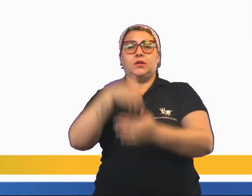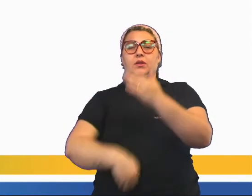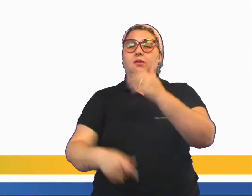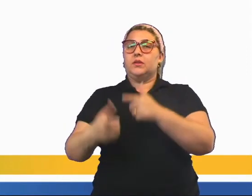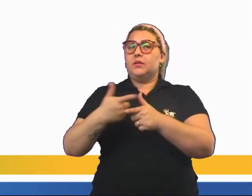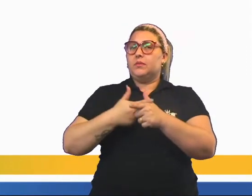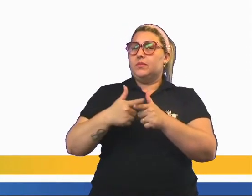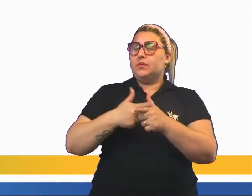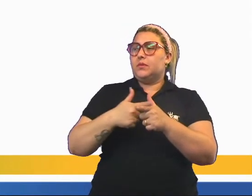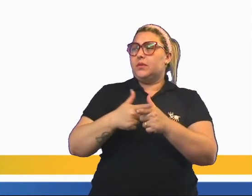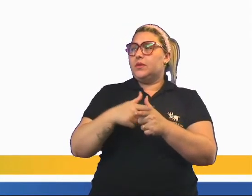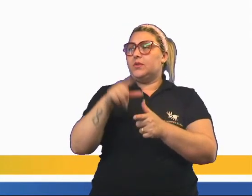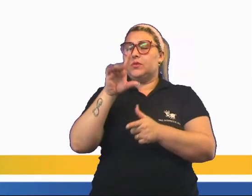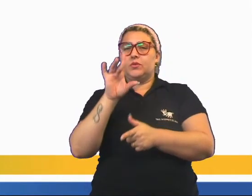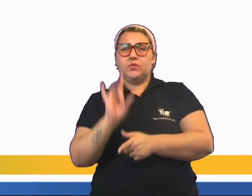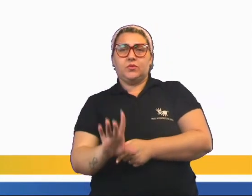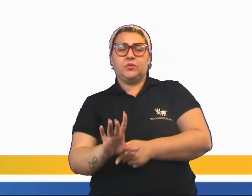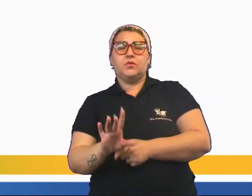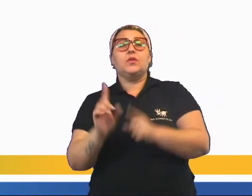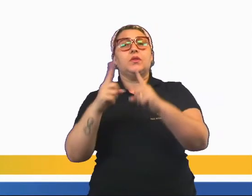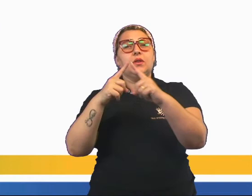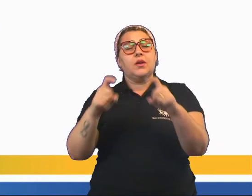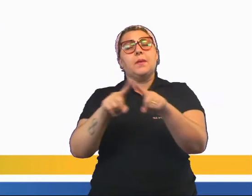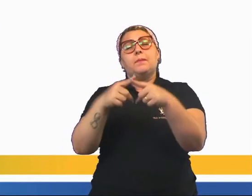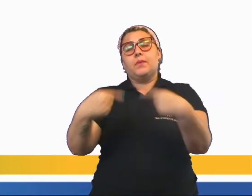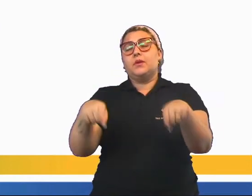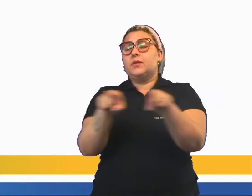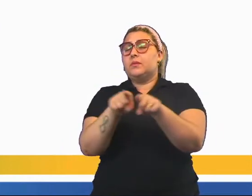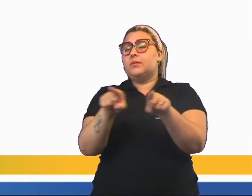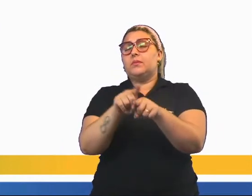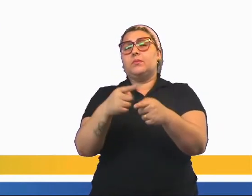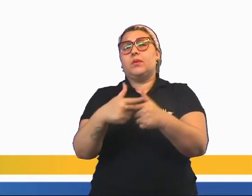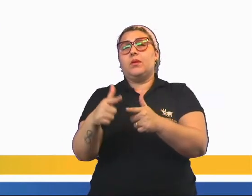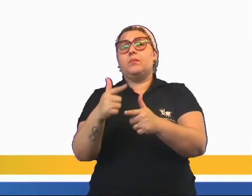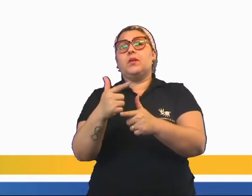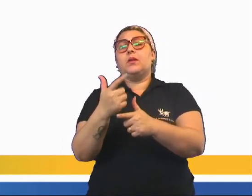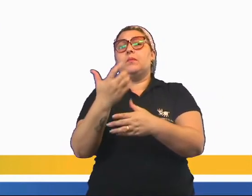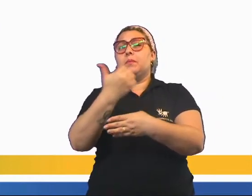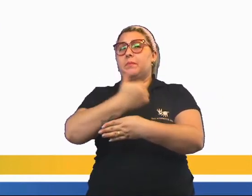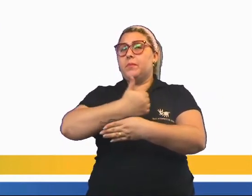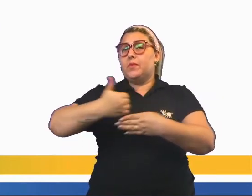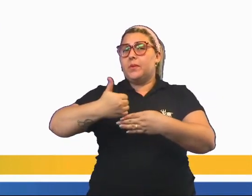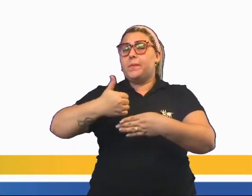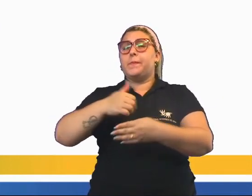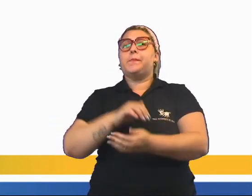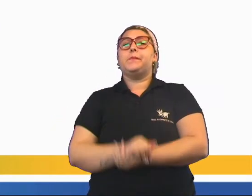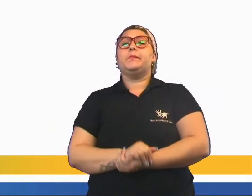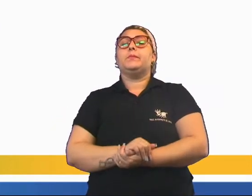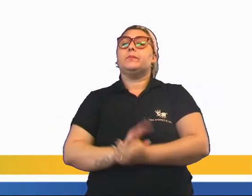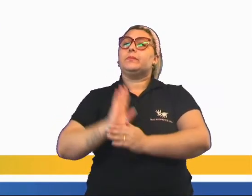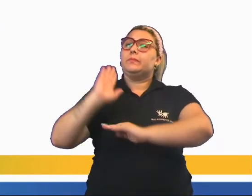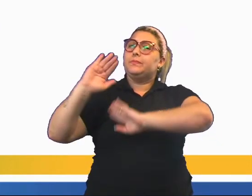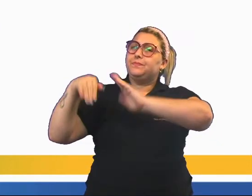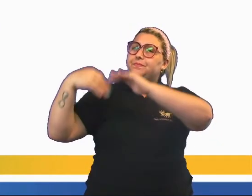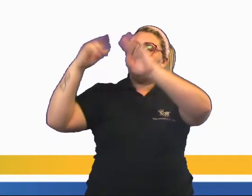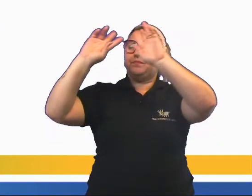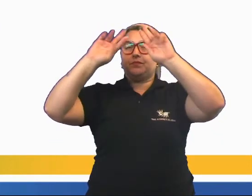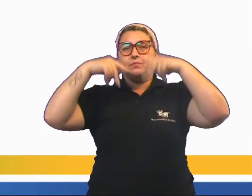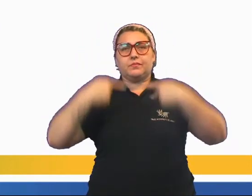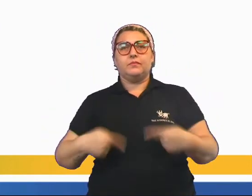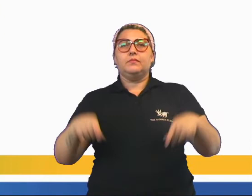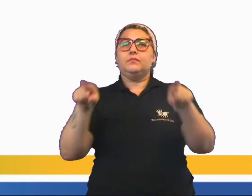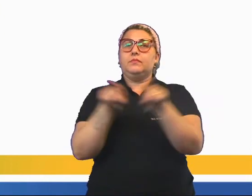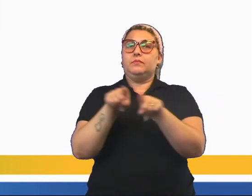problema que não é só apenas científico, mas é um problema moral. O desenvolvimento humano